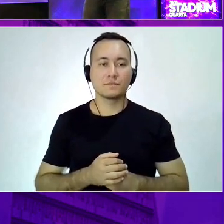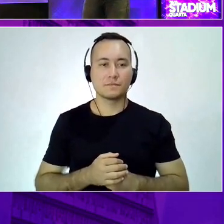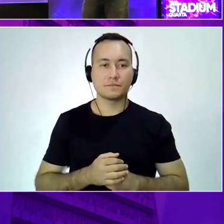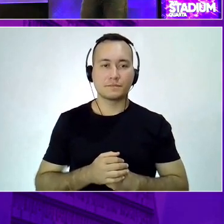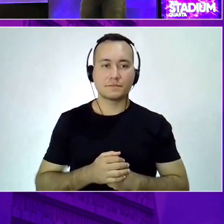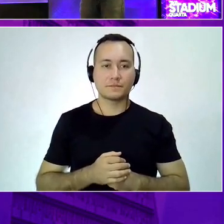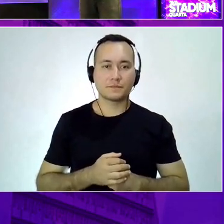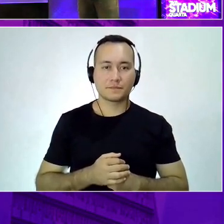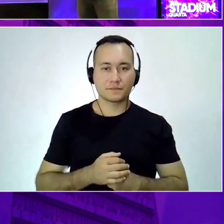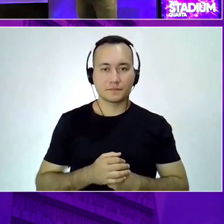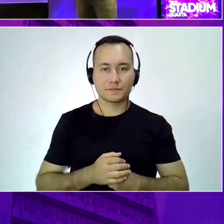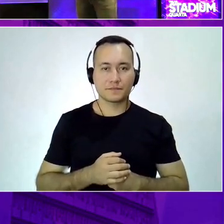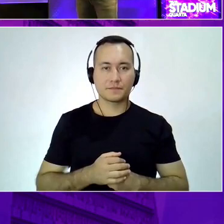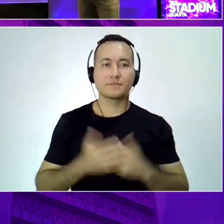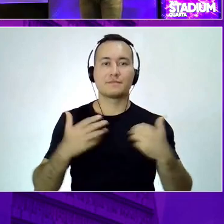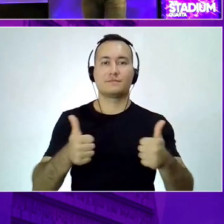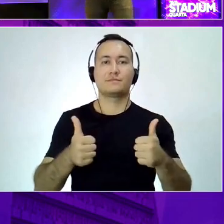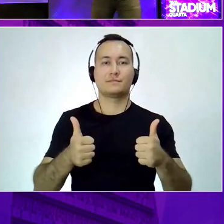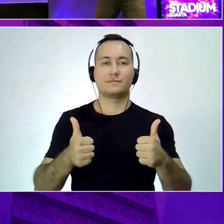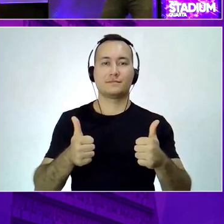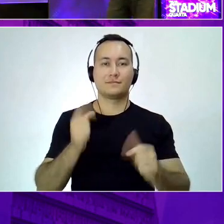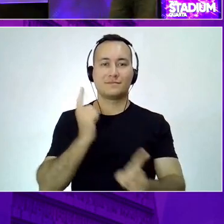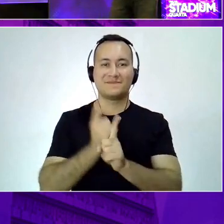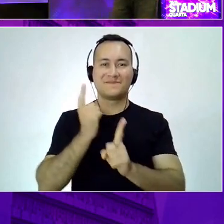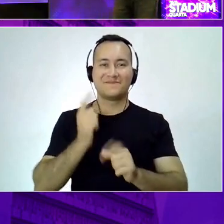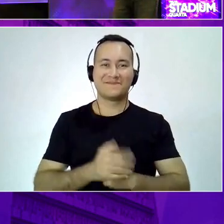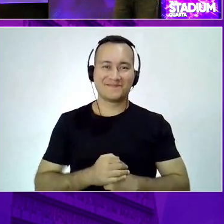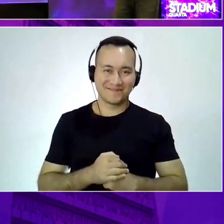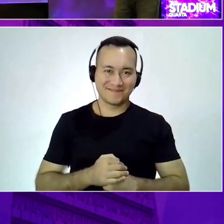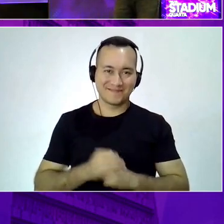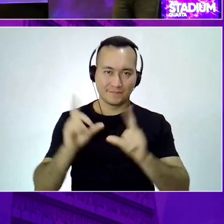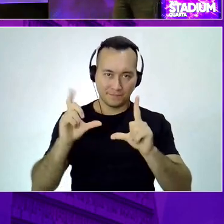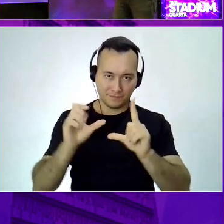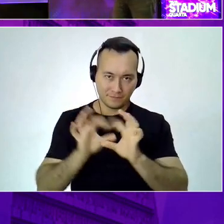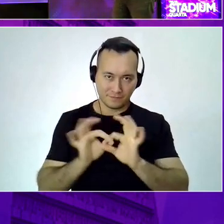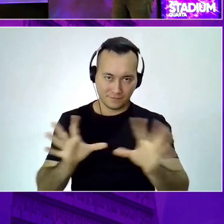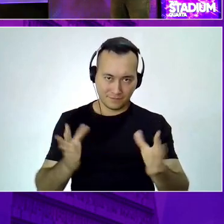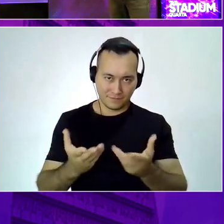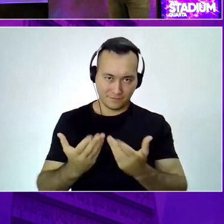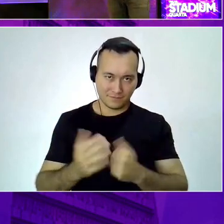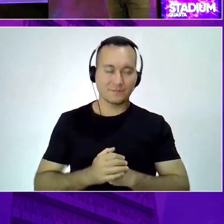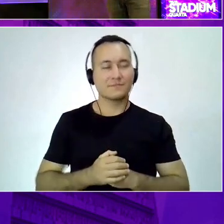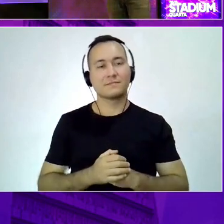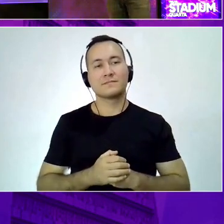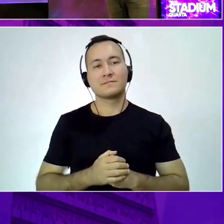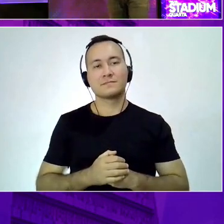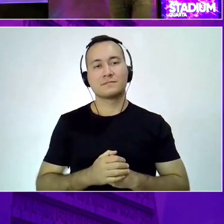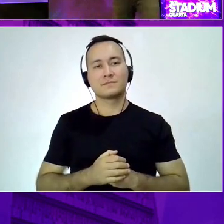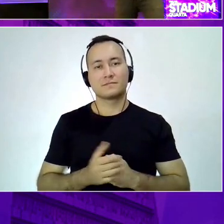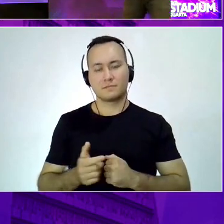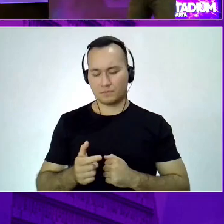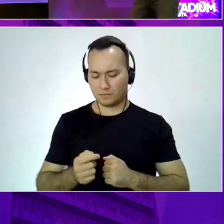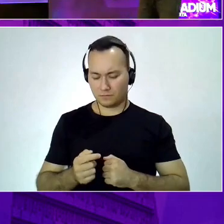Mais um. Aí. Por favor. Fique à vontade. Esse controle é diferente.